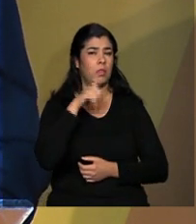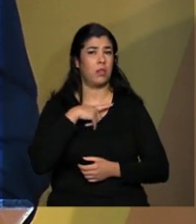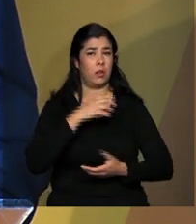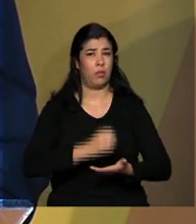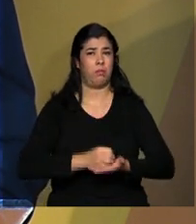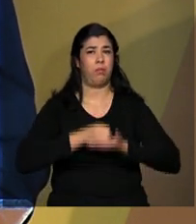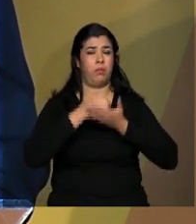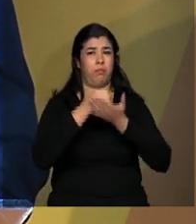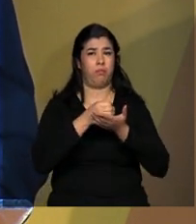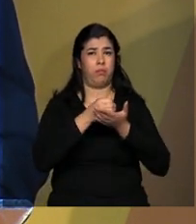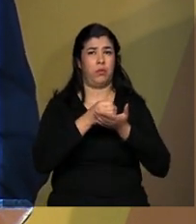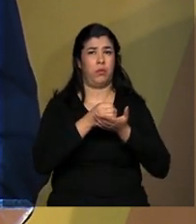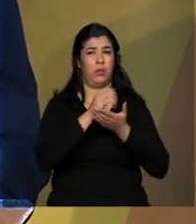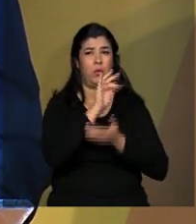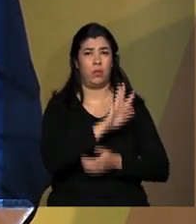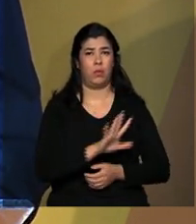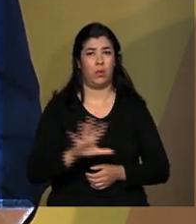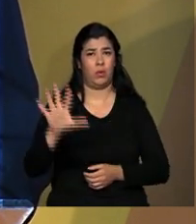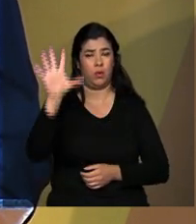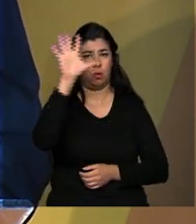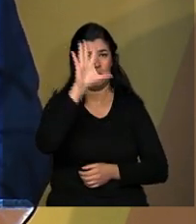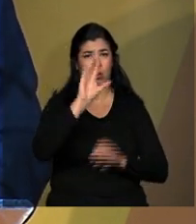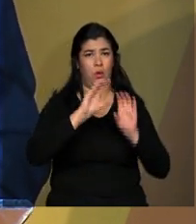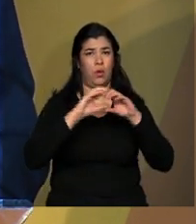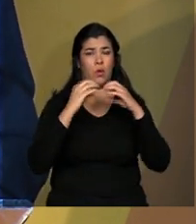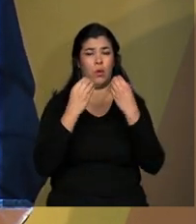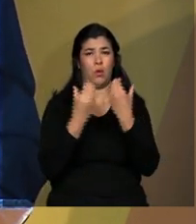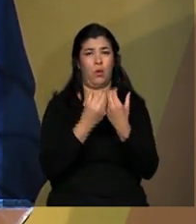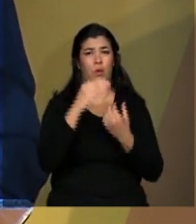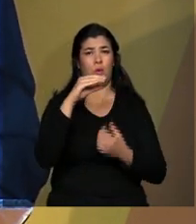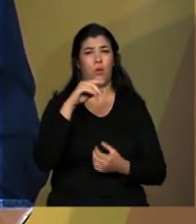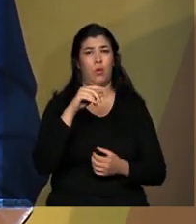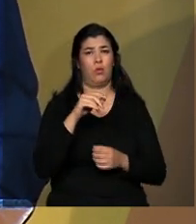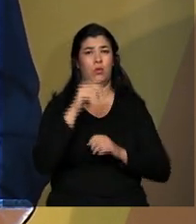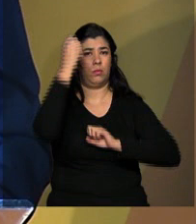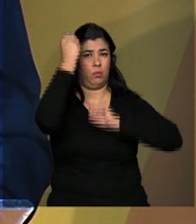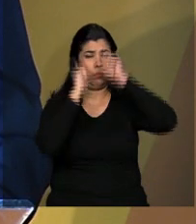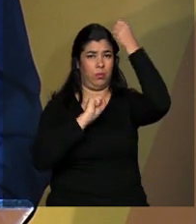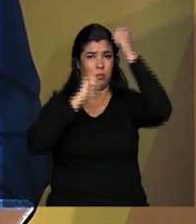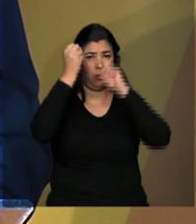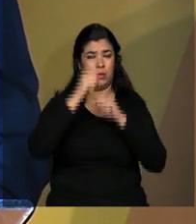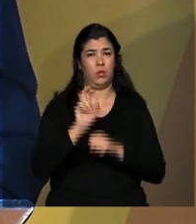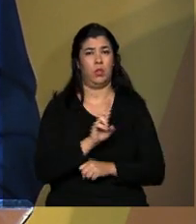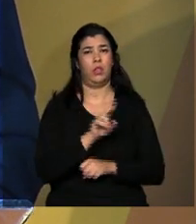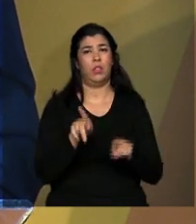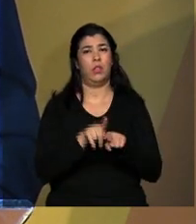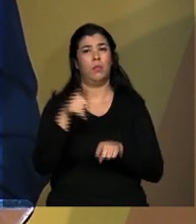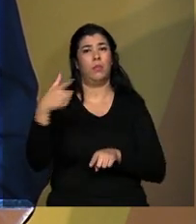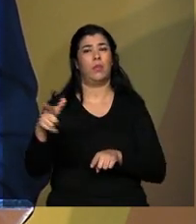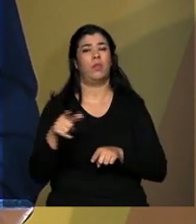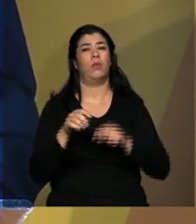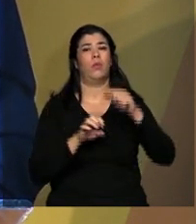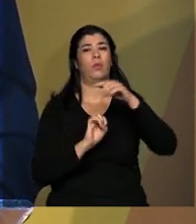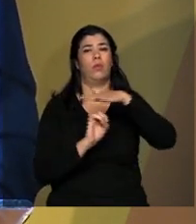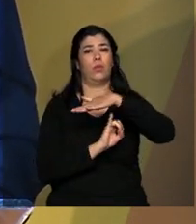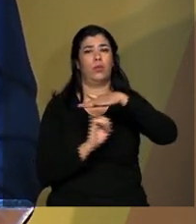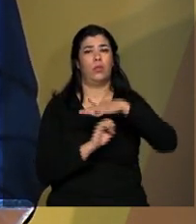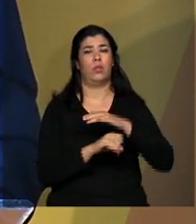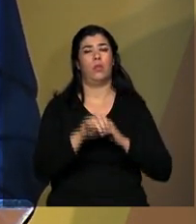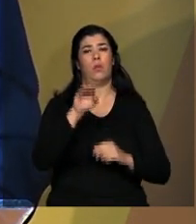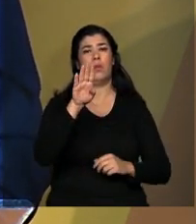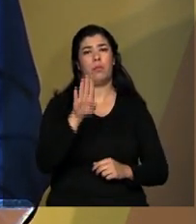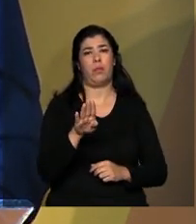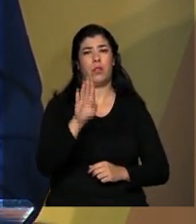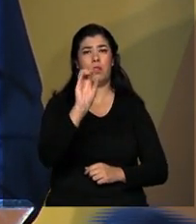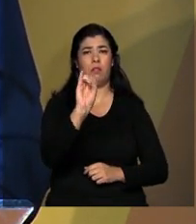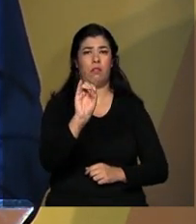apoio da Confederação Nacional de Indústrias e a BIC. E começamos